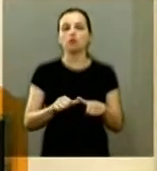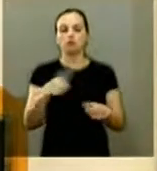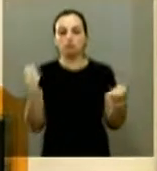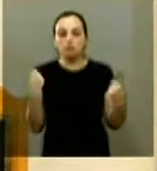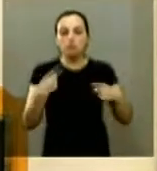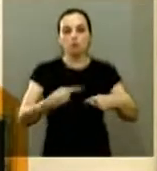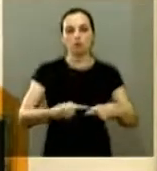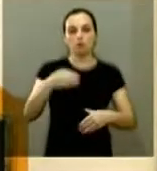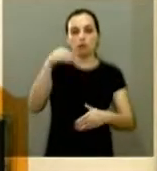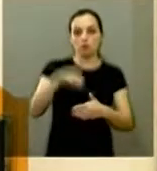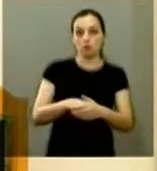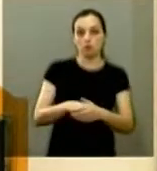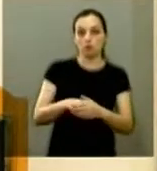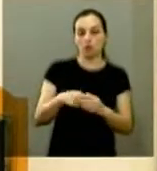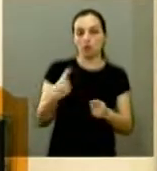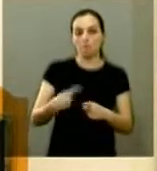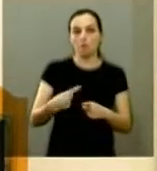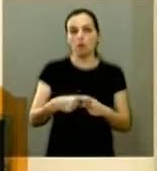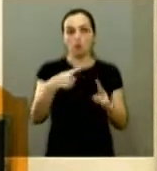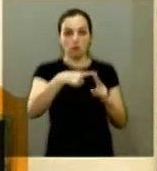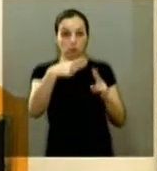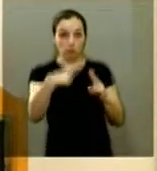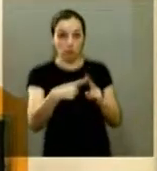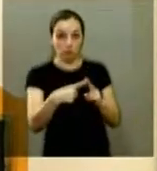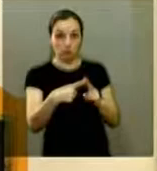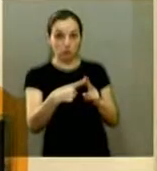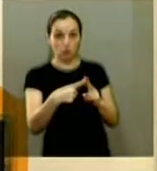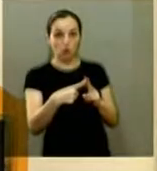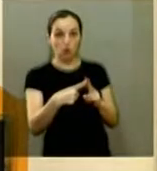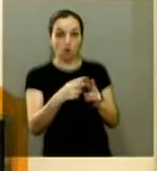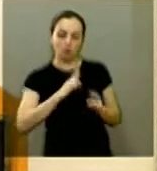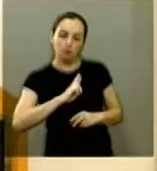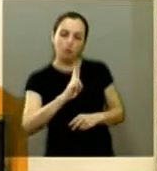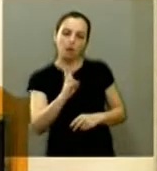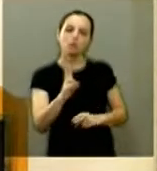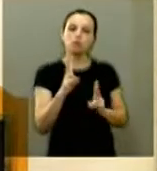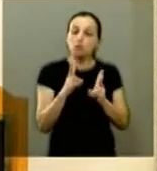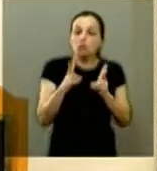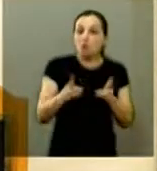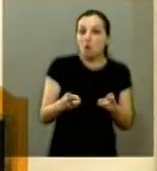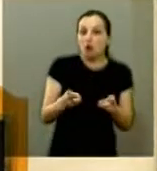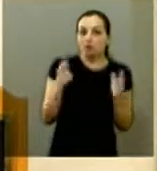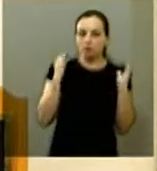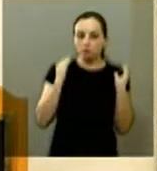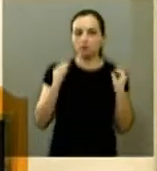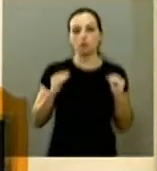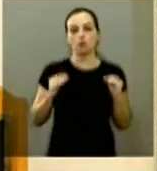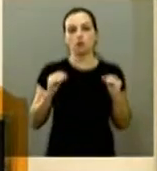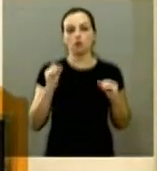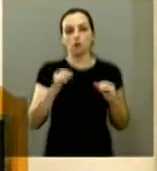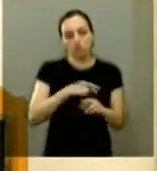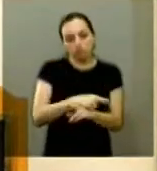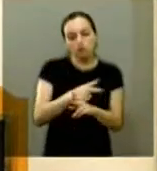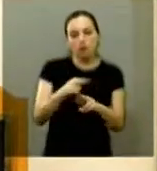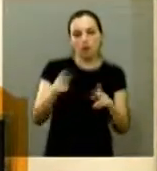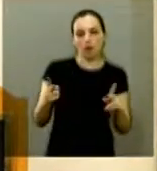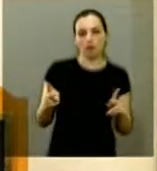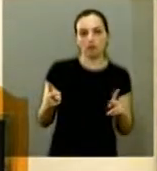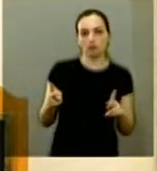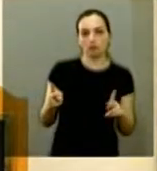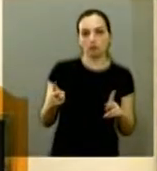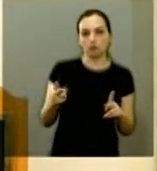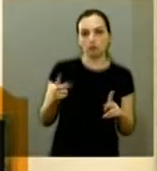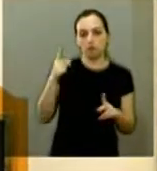porque os dois candidatos do ponto de vista político representam o mesmo comportamento tem diferenças ideológicas